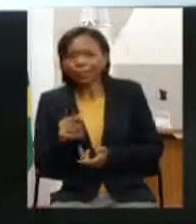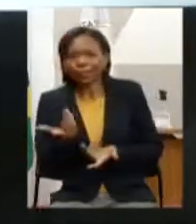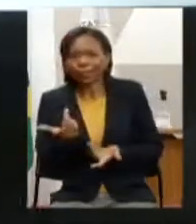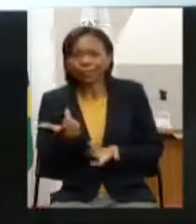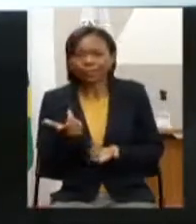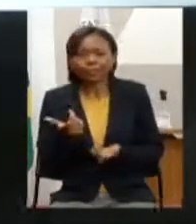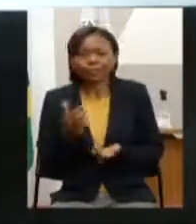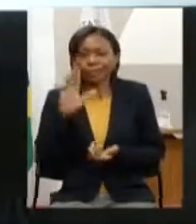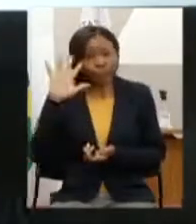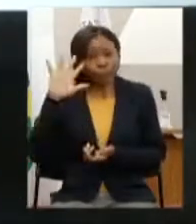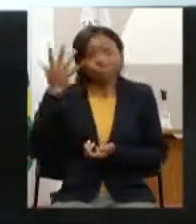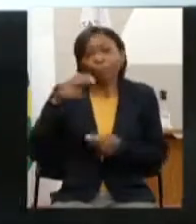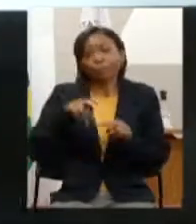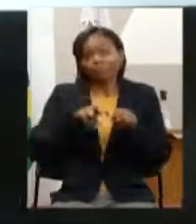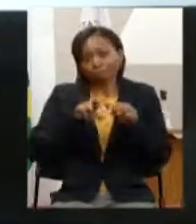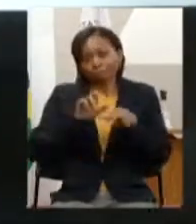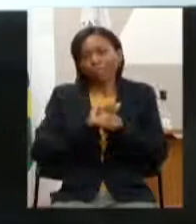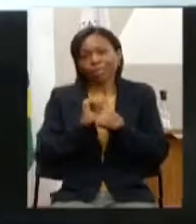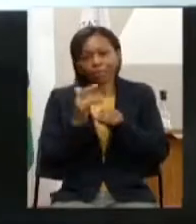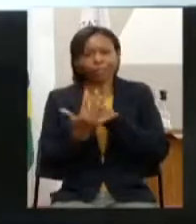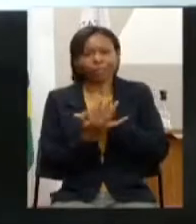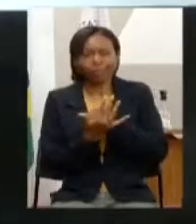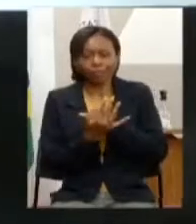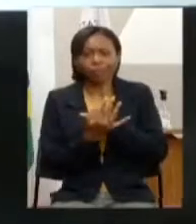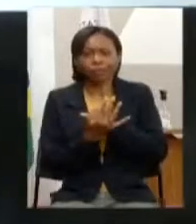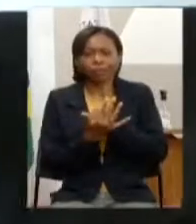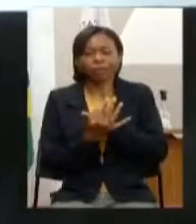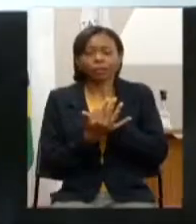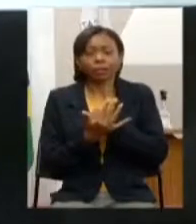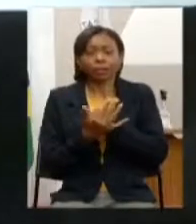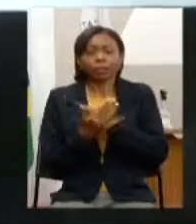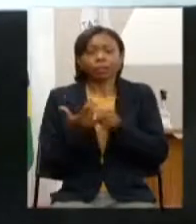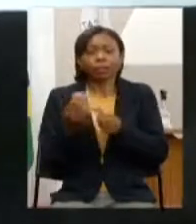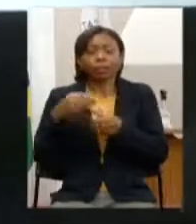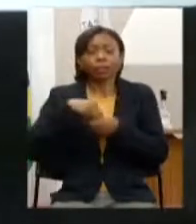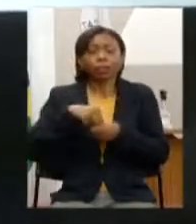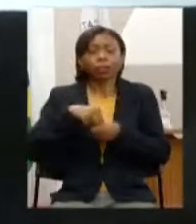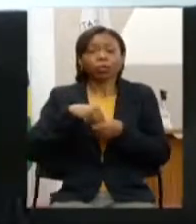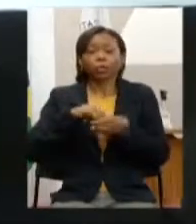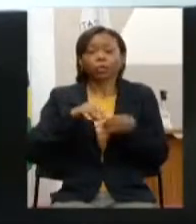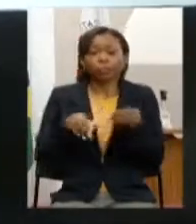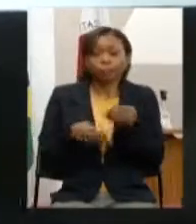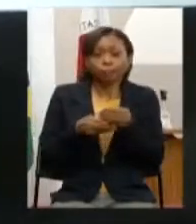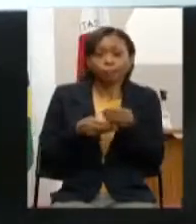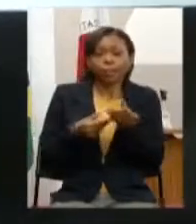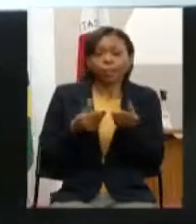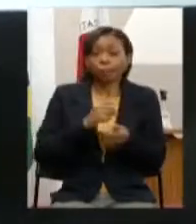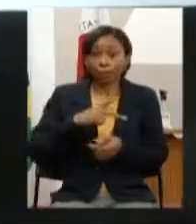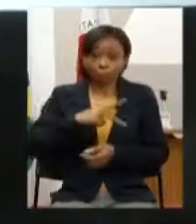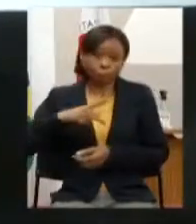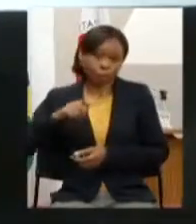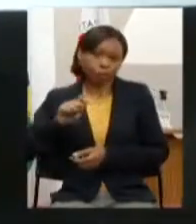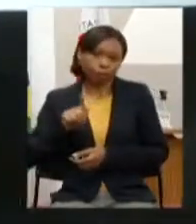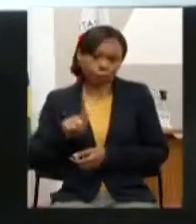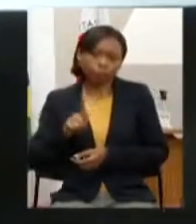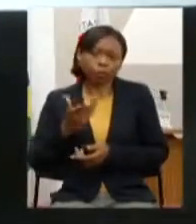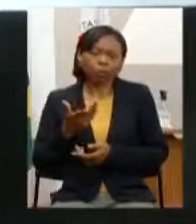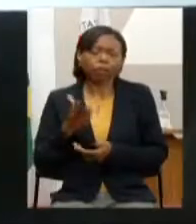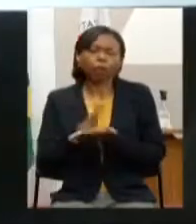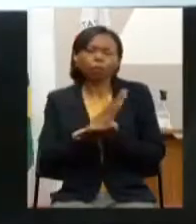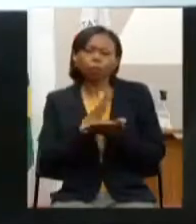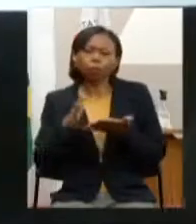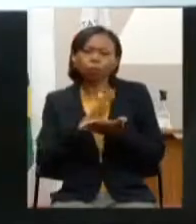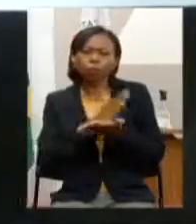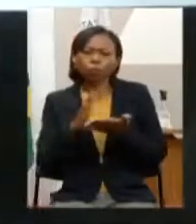em função da pandemia dentro da nossa linha e das emendas de participação popular a gente tem algumas